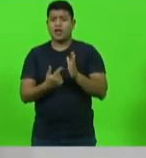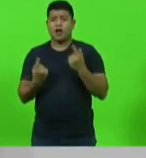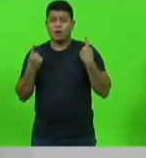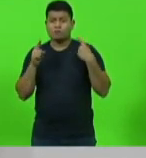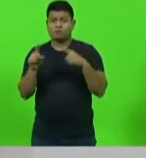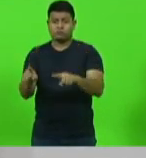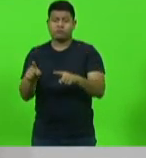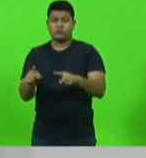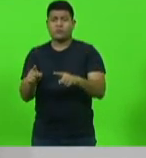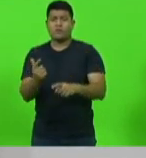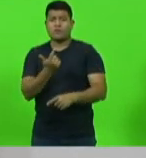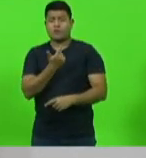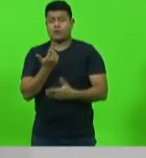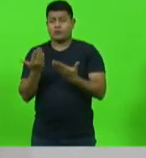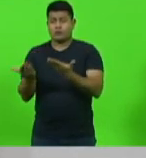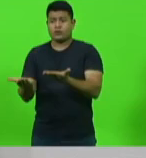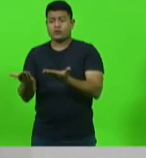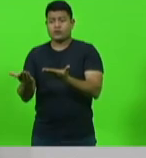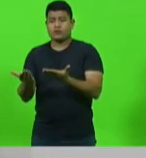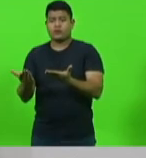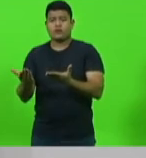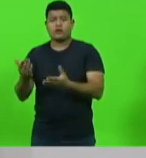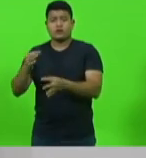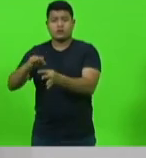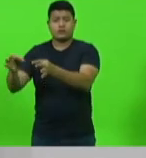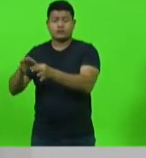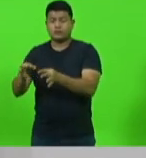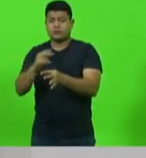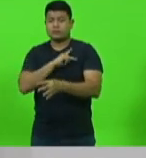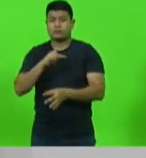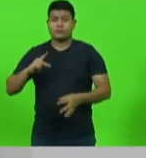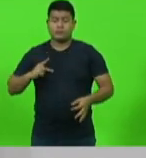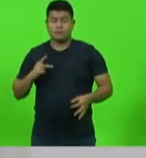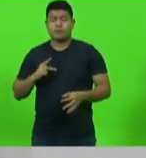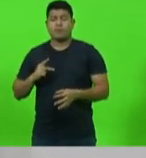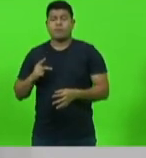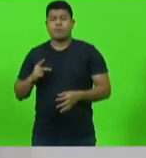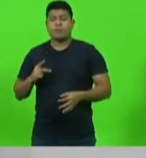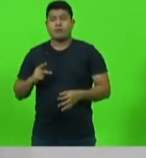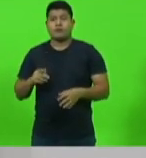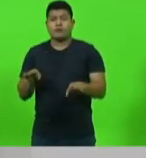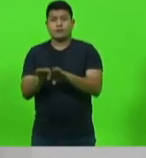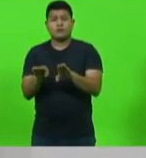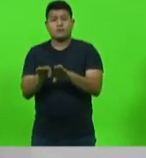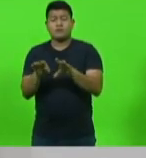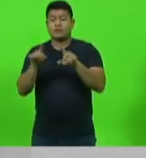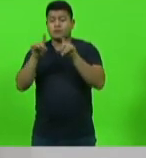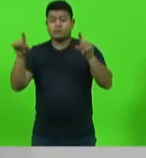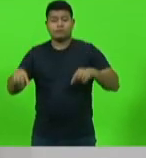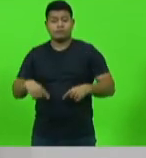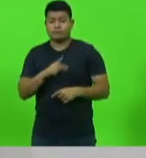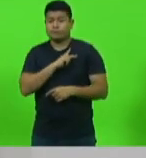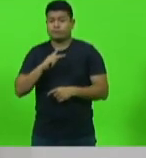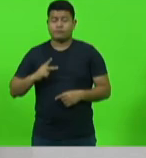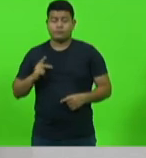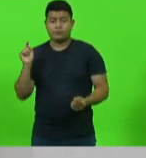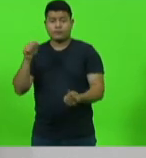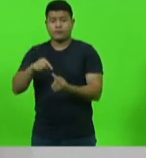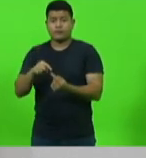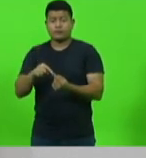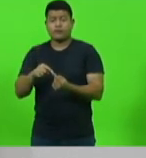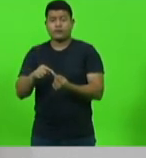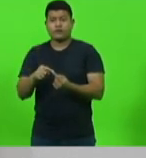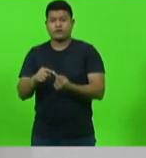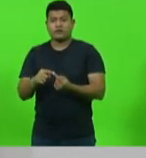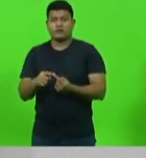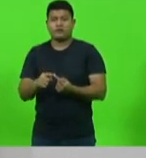e contra a soberania nacional, contra os serviços públicos e os servidores públicos e tem o objetivo nefasto